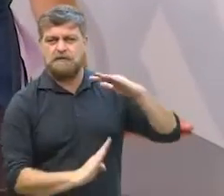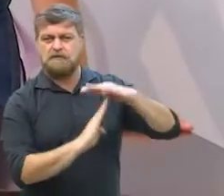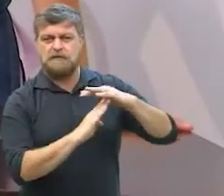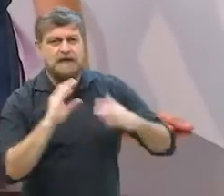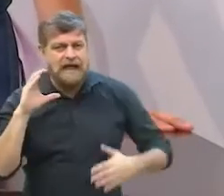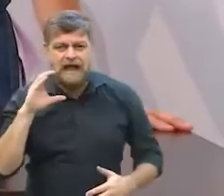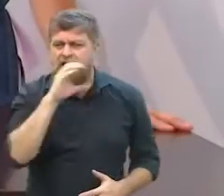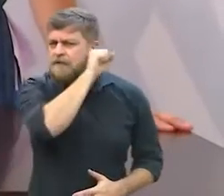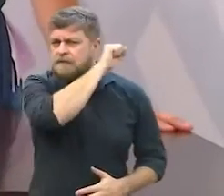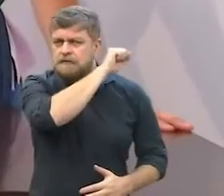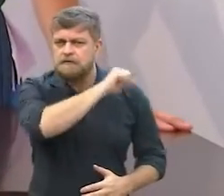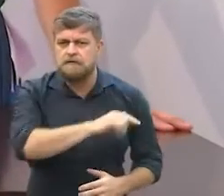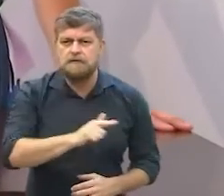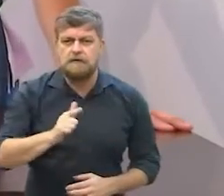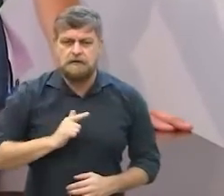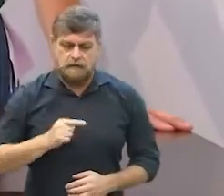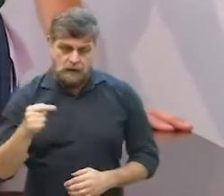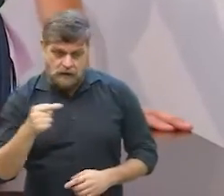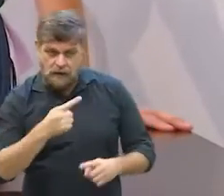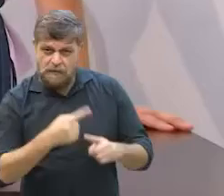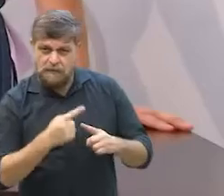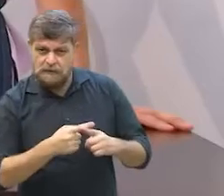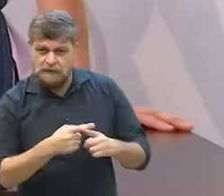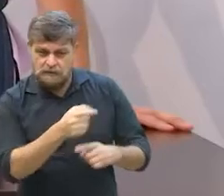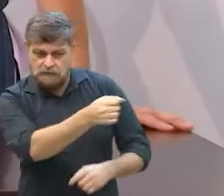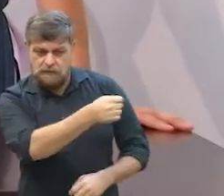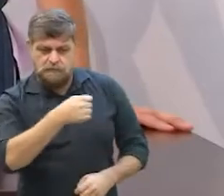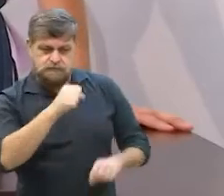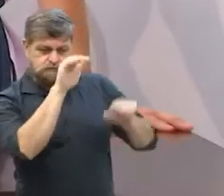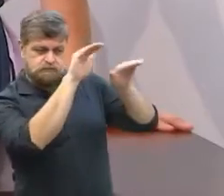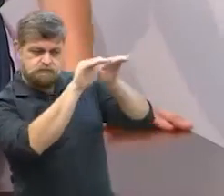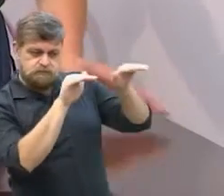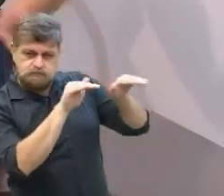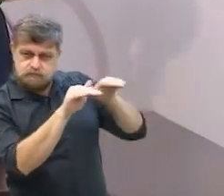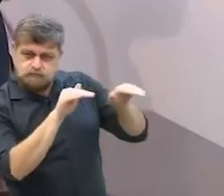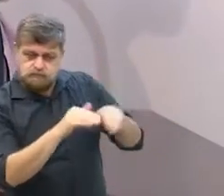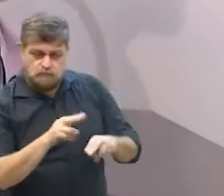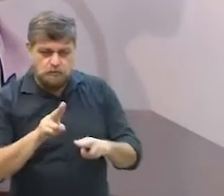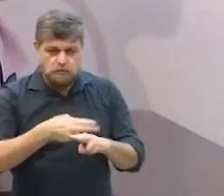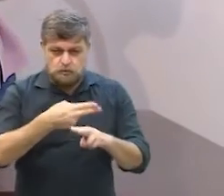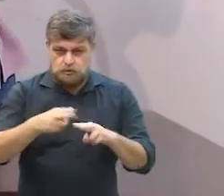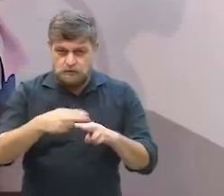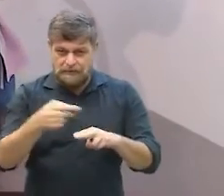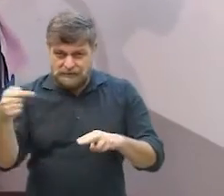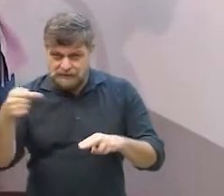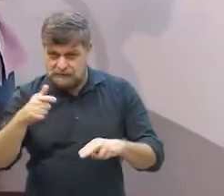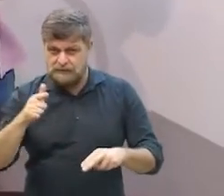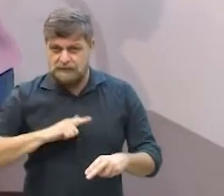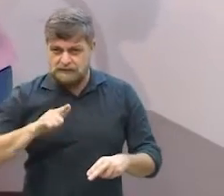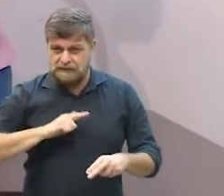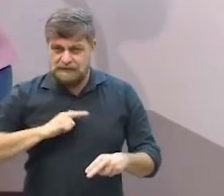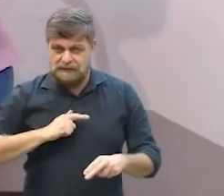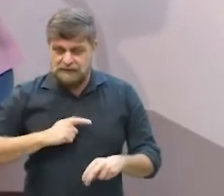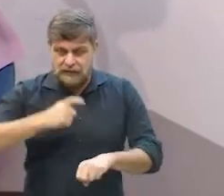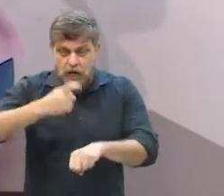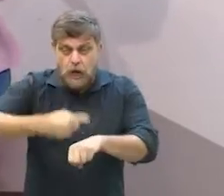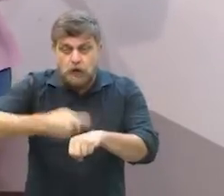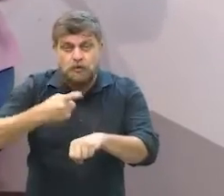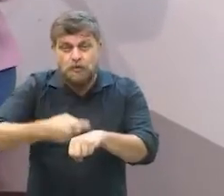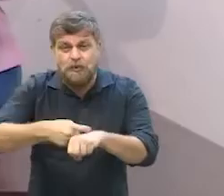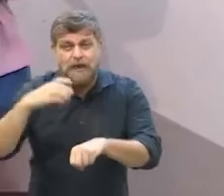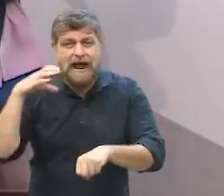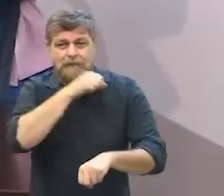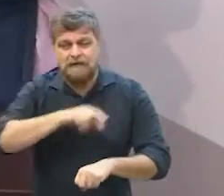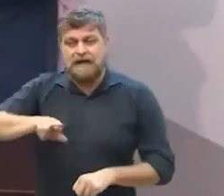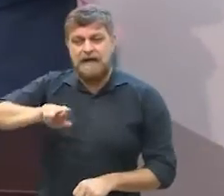muito rápido é porque essa cobertura fracionada ela tem esse poder de endurecer muito rápido